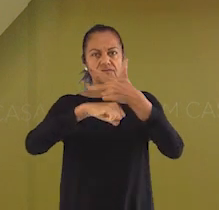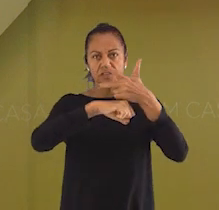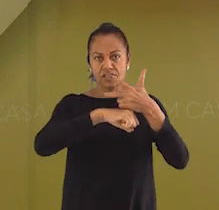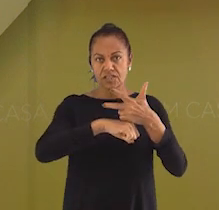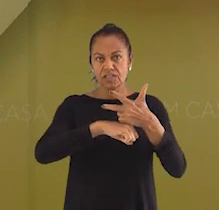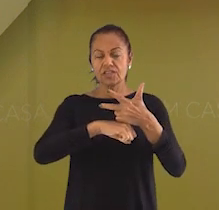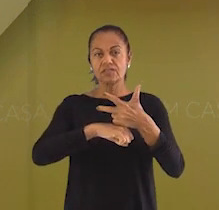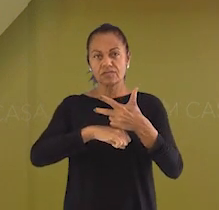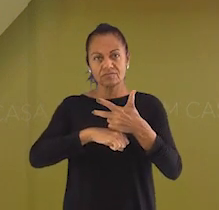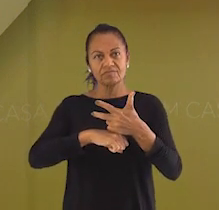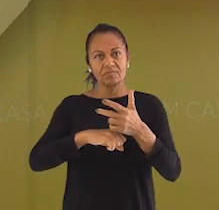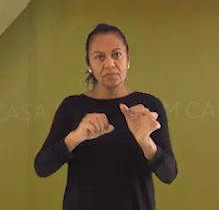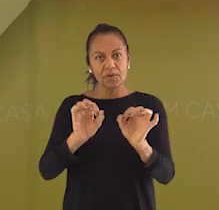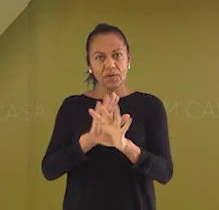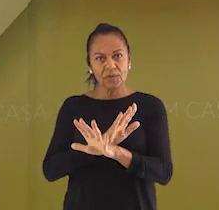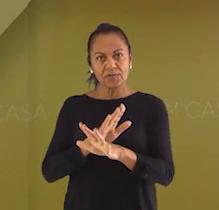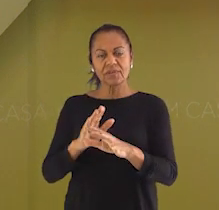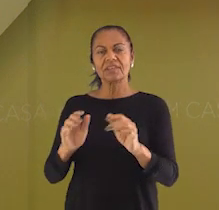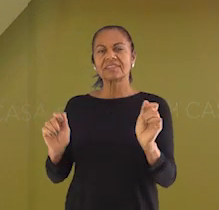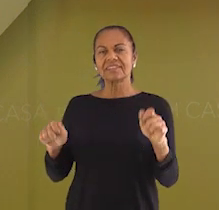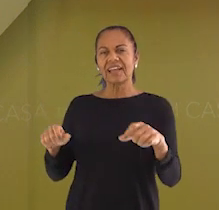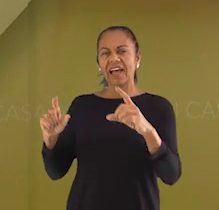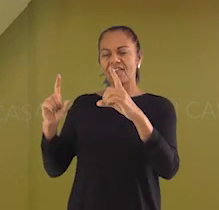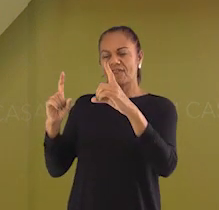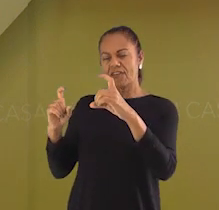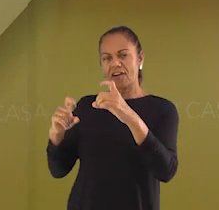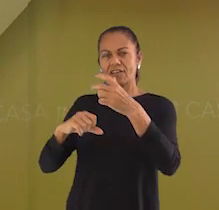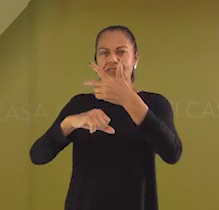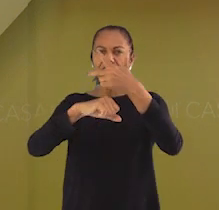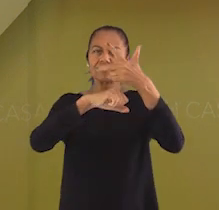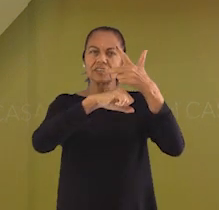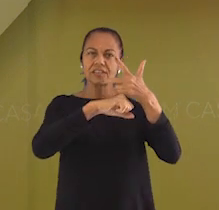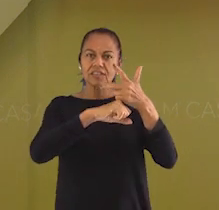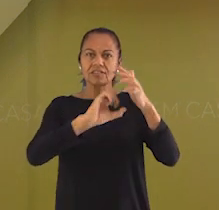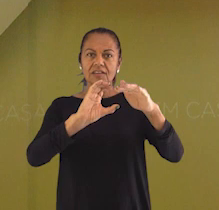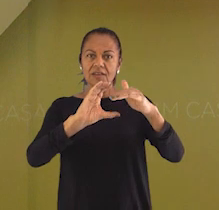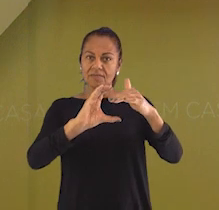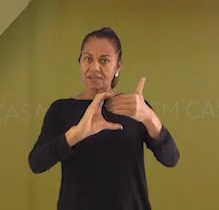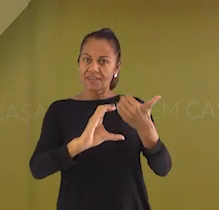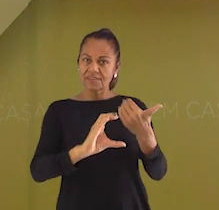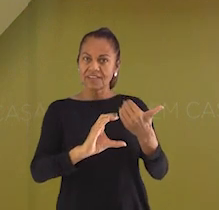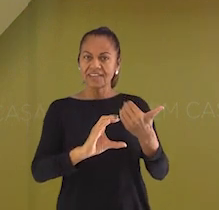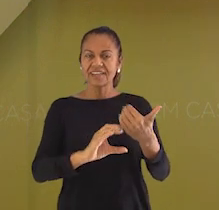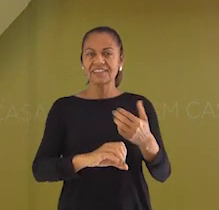WhatsApp para um número de celular que aparece aí na sua tela. O número é